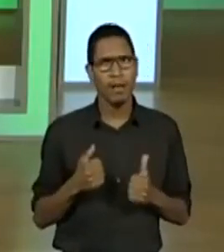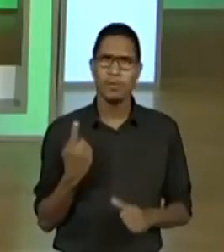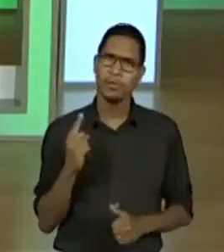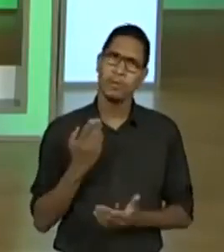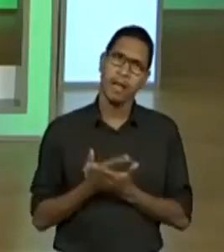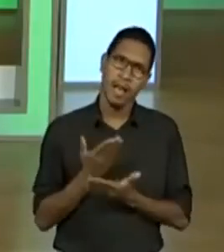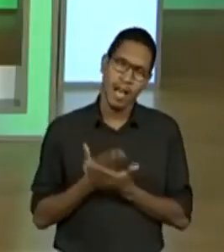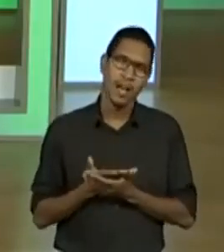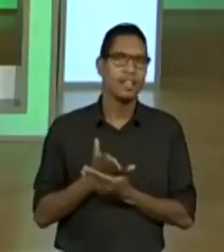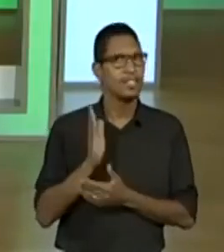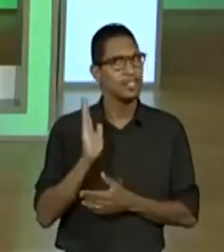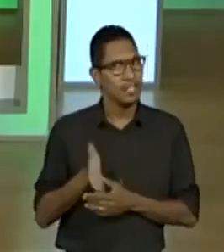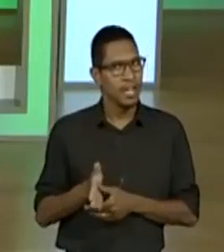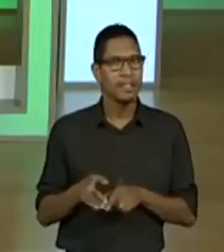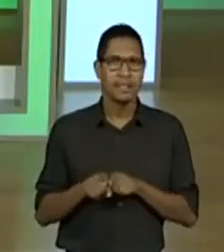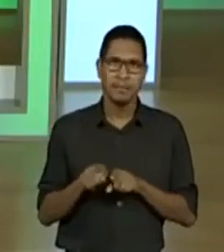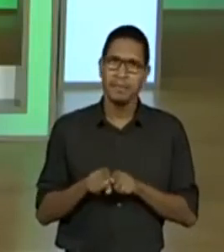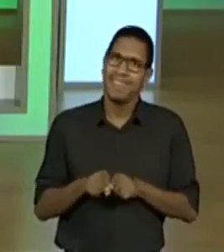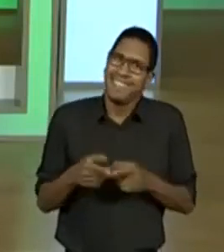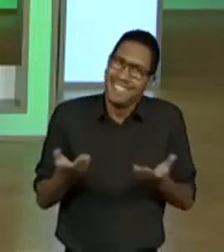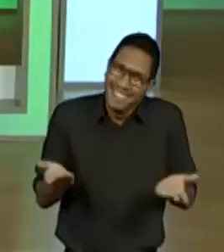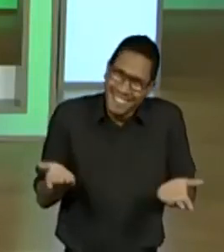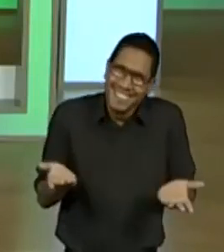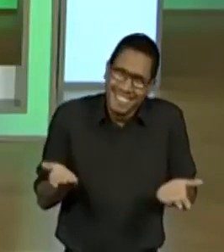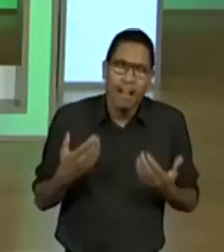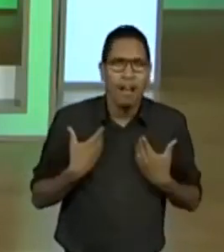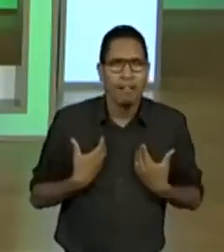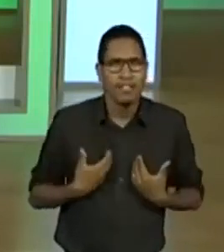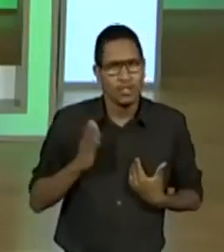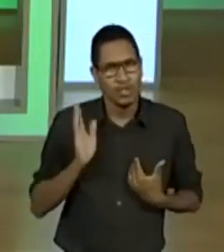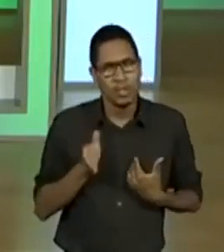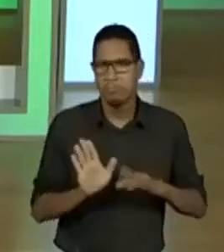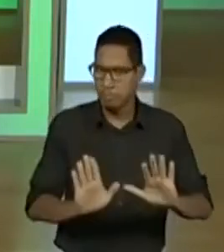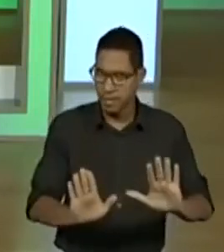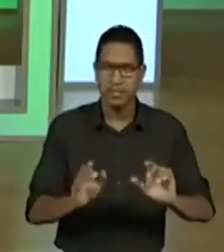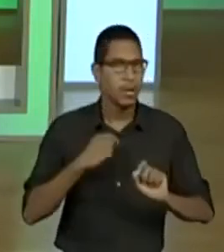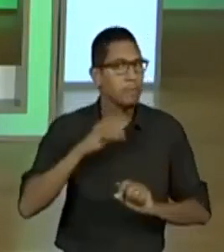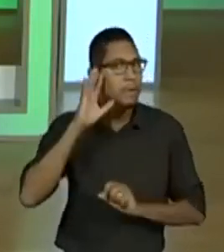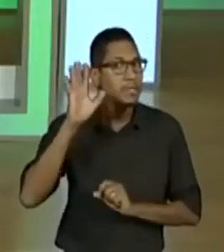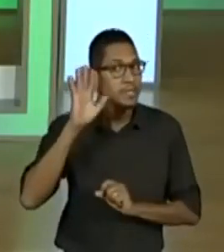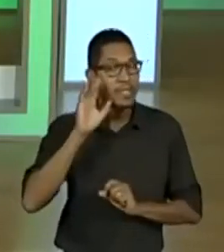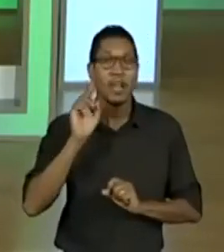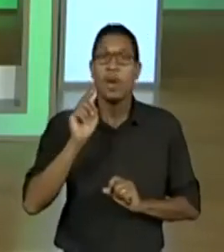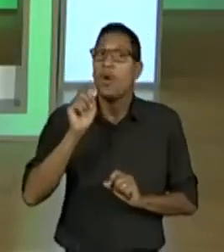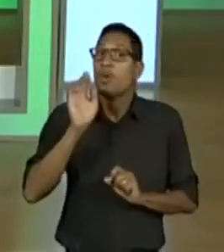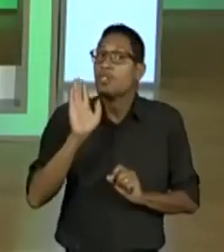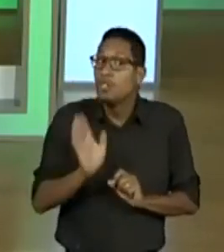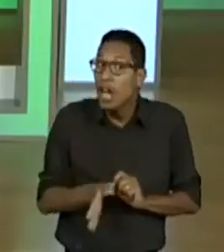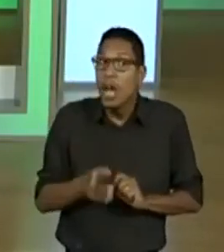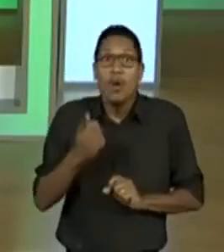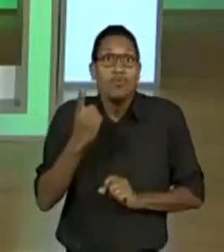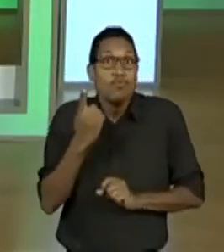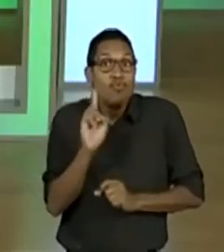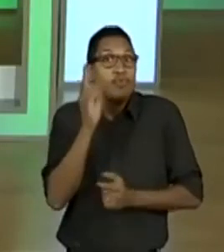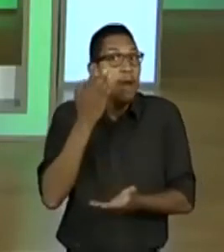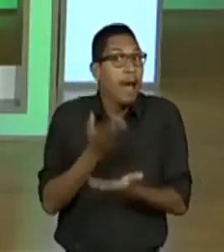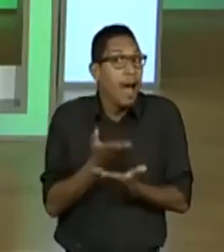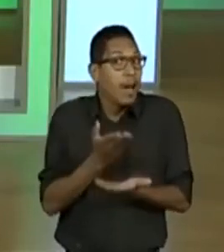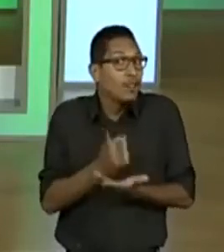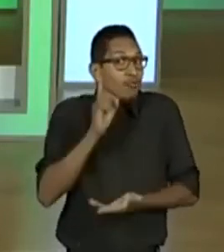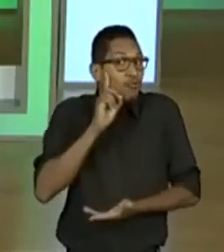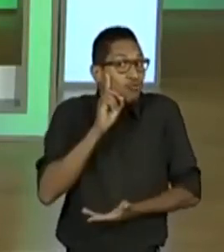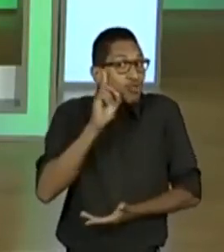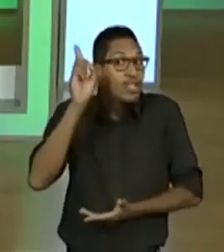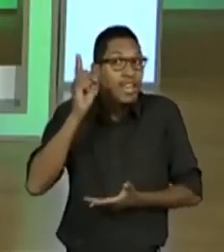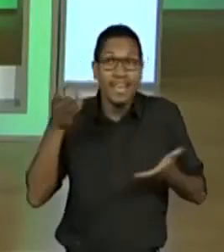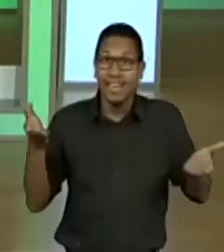aula, no super, eu acho que eu exagerei, né? Mas, vamos pensar assim, estamos na nossa última aula do dia,